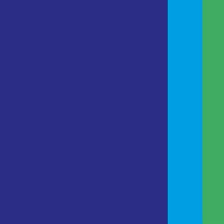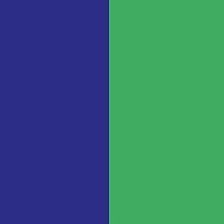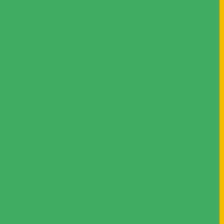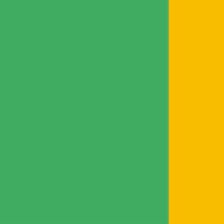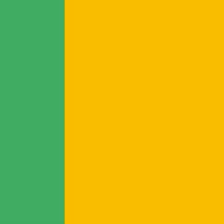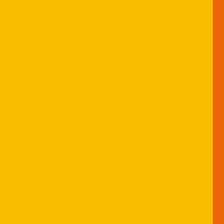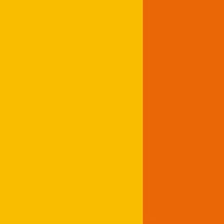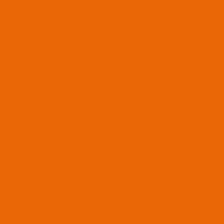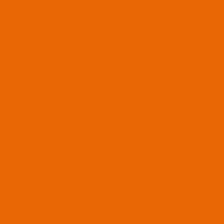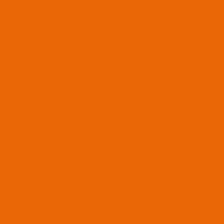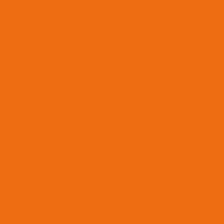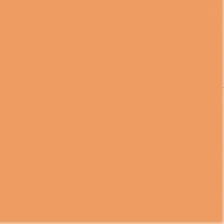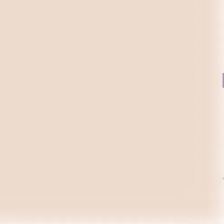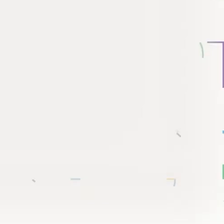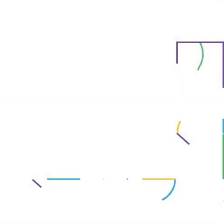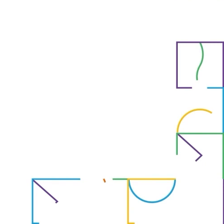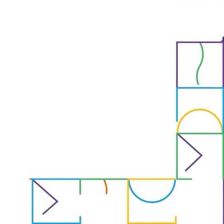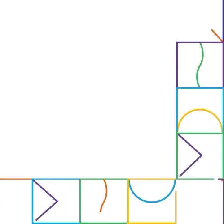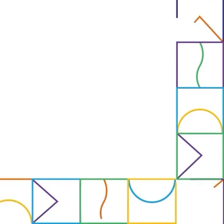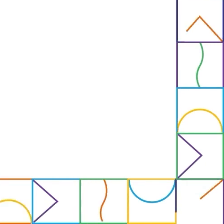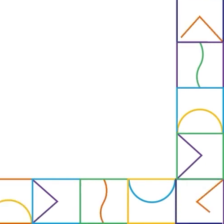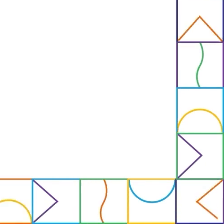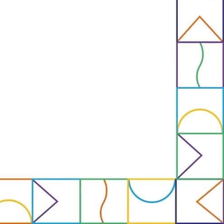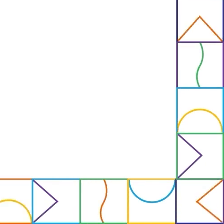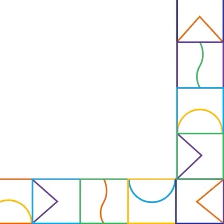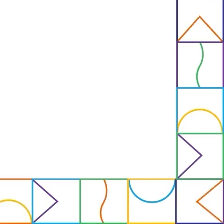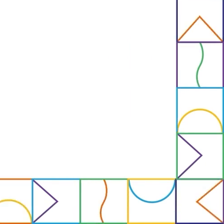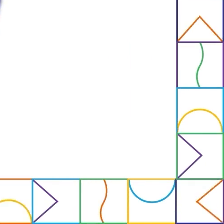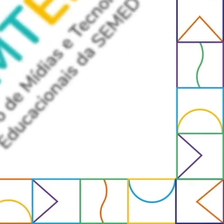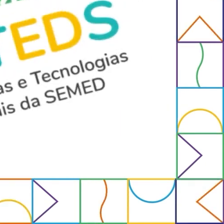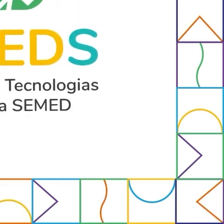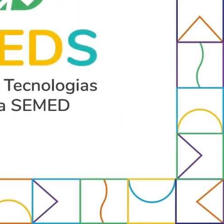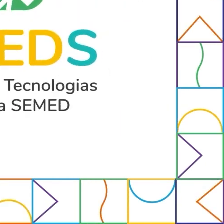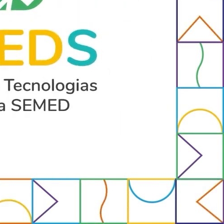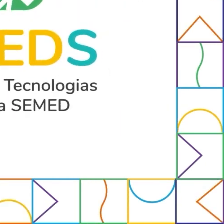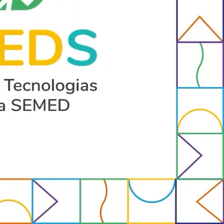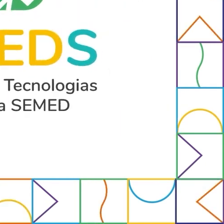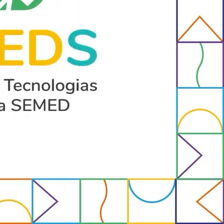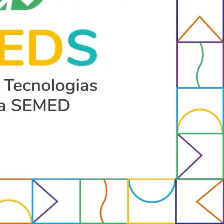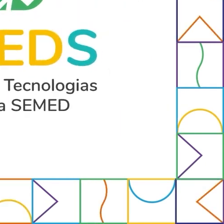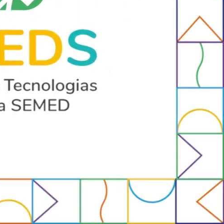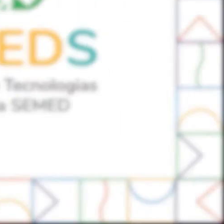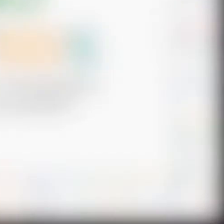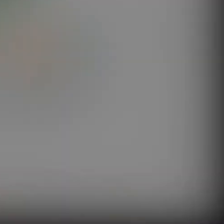tchau!